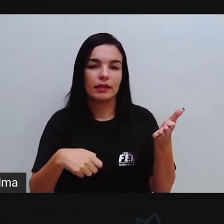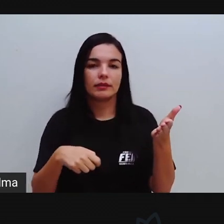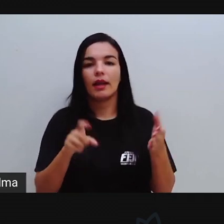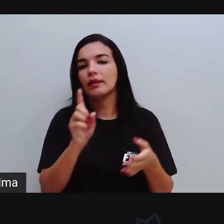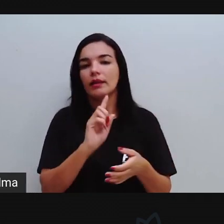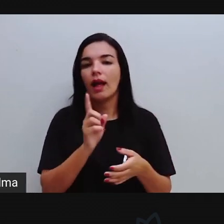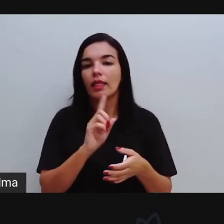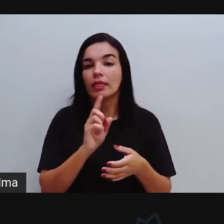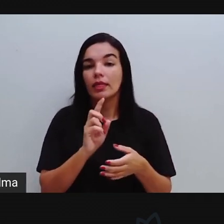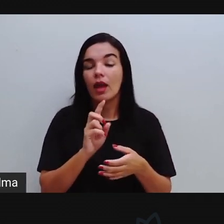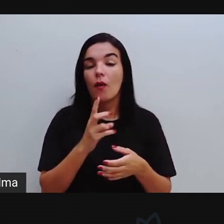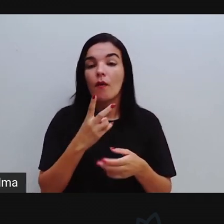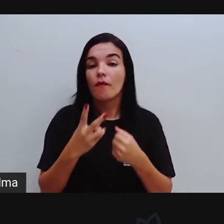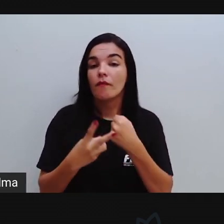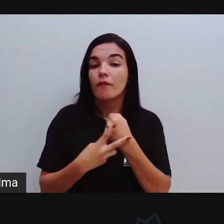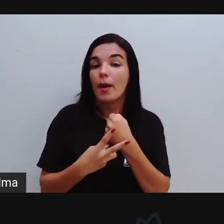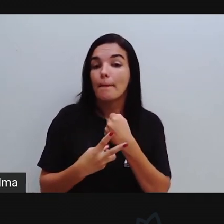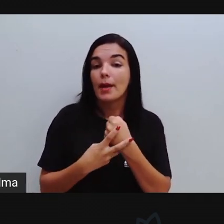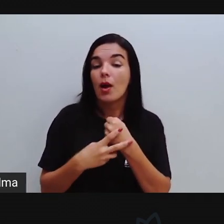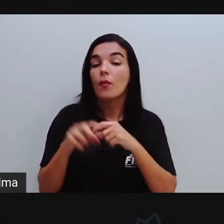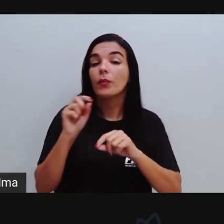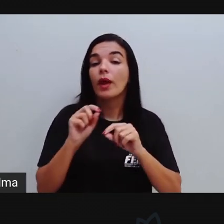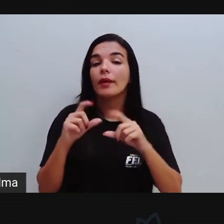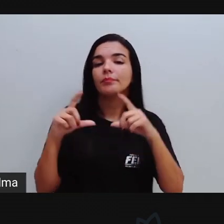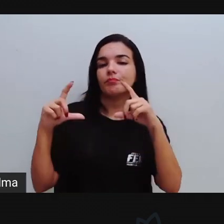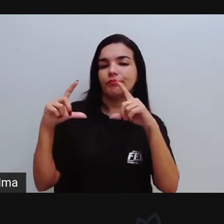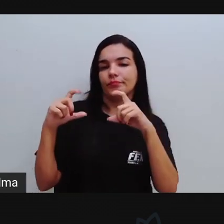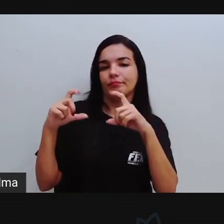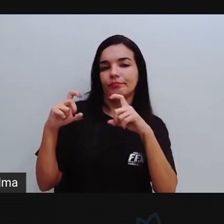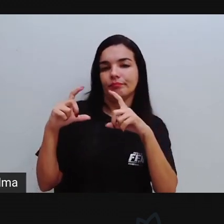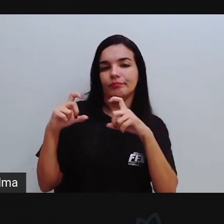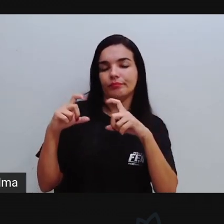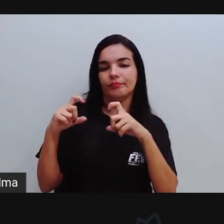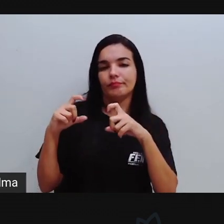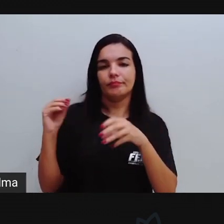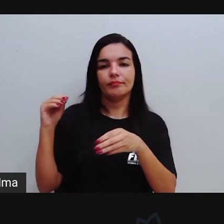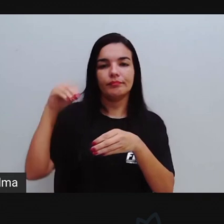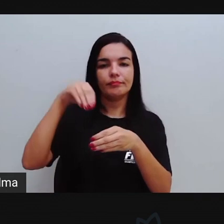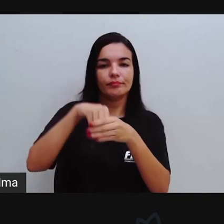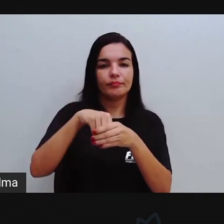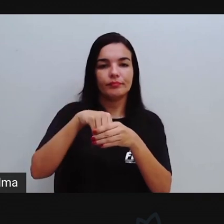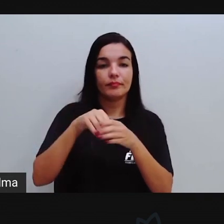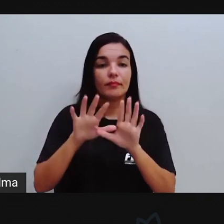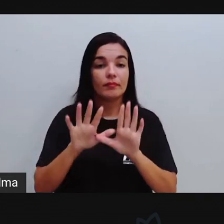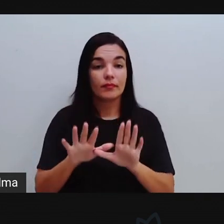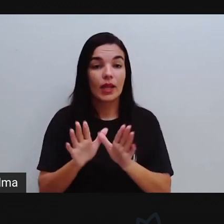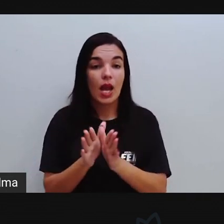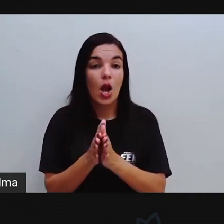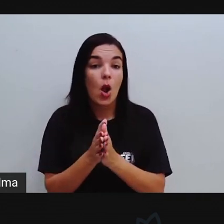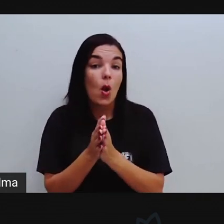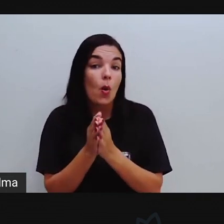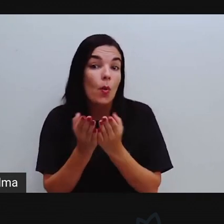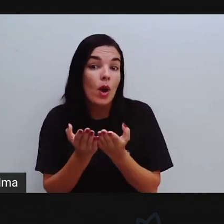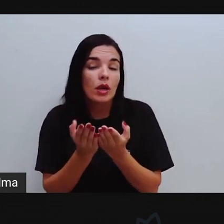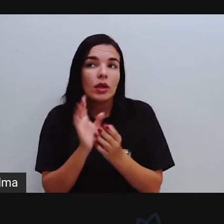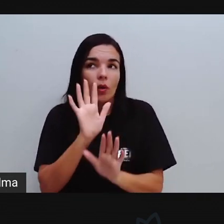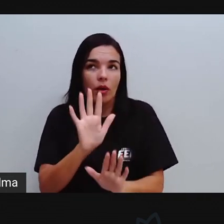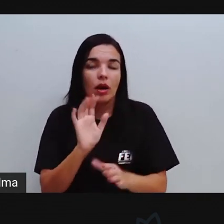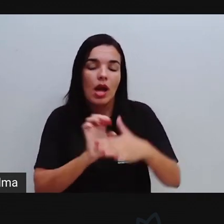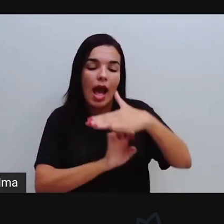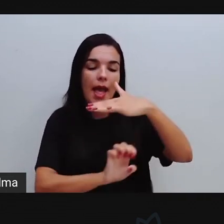que vai ser através da utilização aí de imagens. Quando uma determinada marca, ela